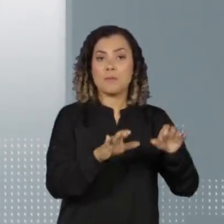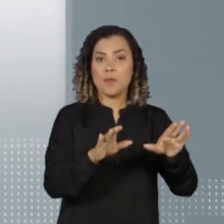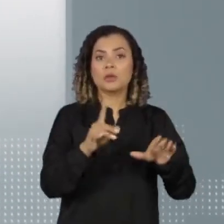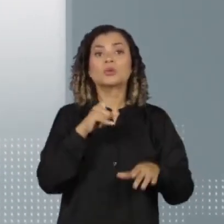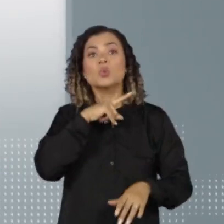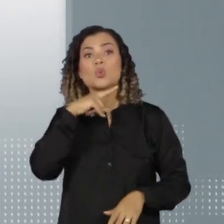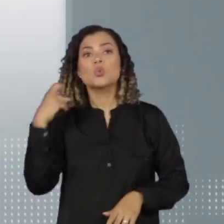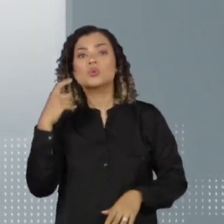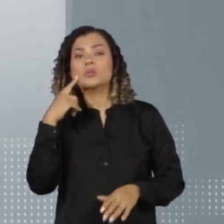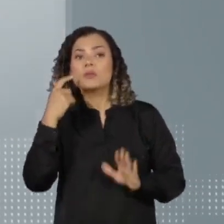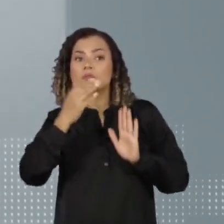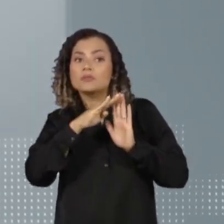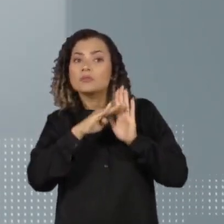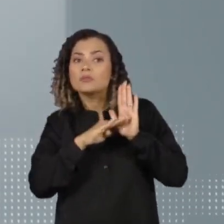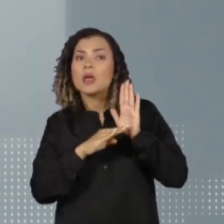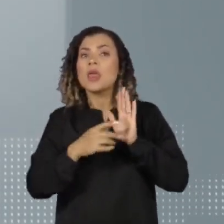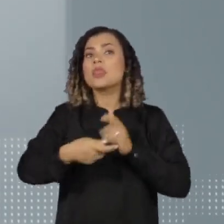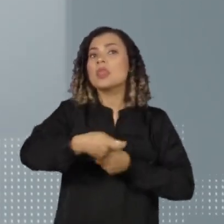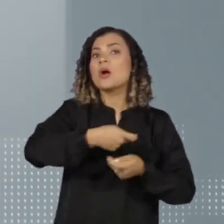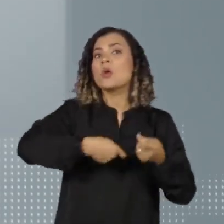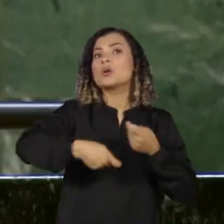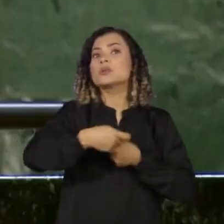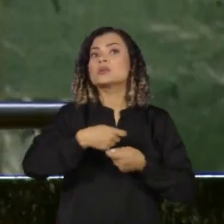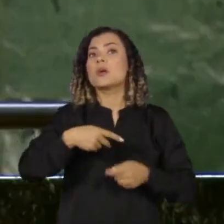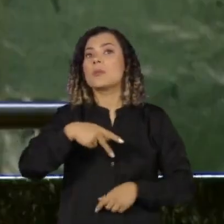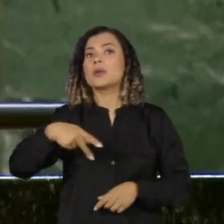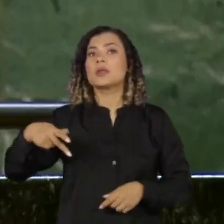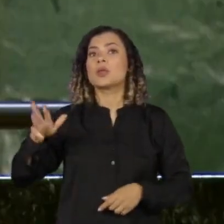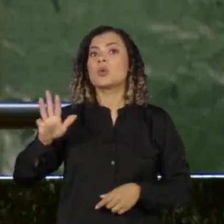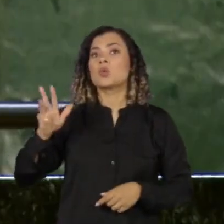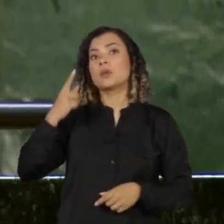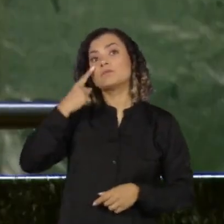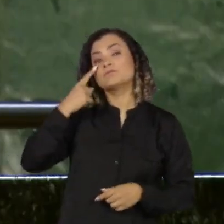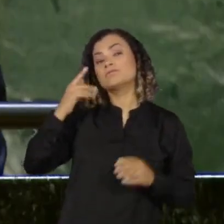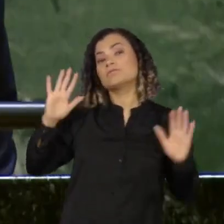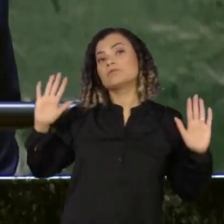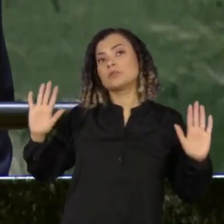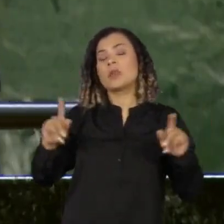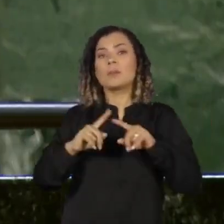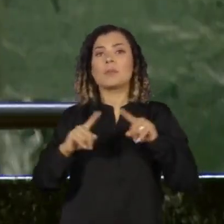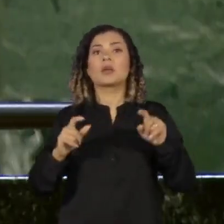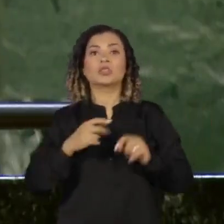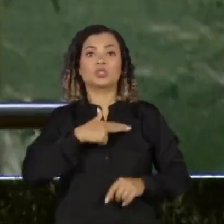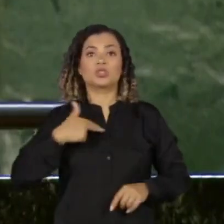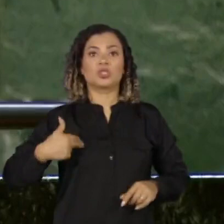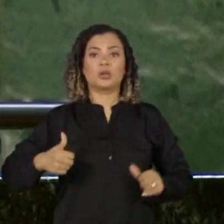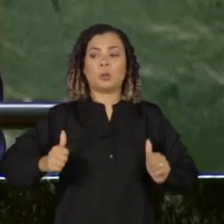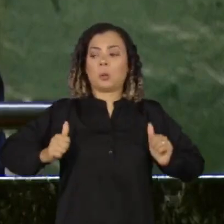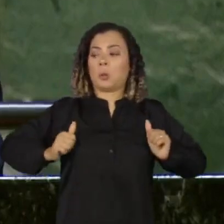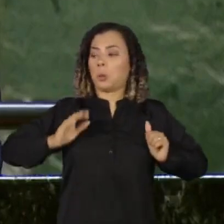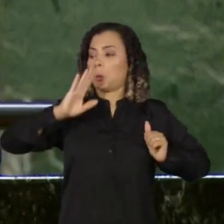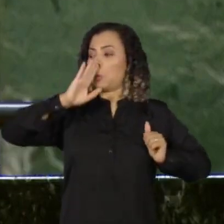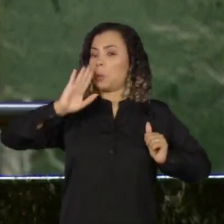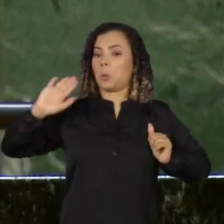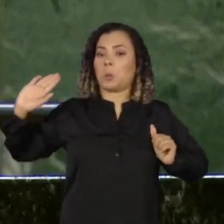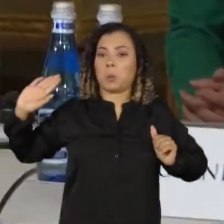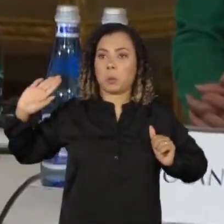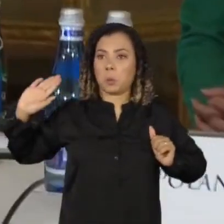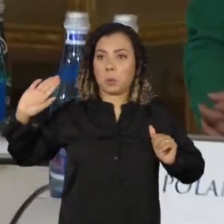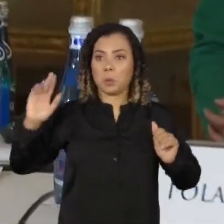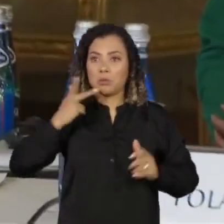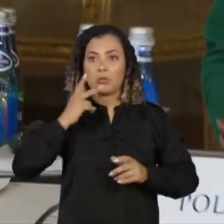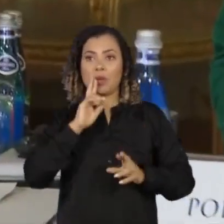avaliando a proposta de negociações do presidente Lula. A China se absteve na votação da resolução e, numa crítica